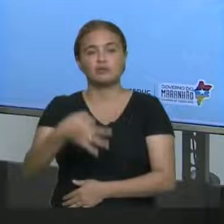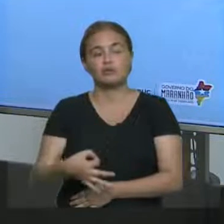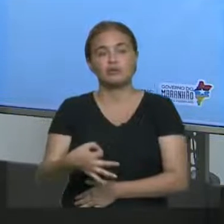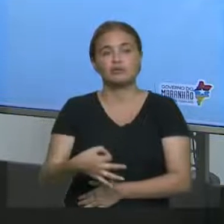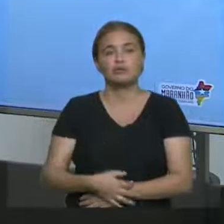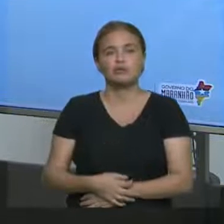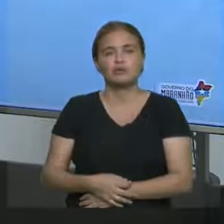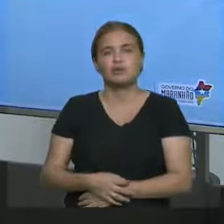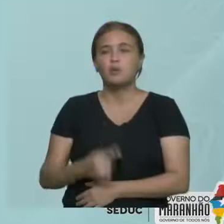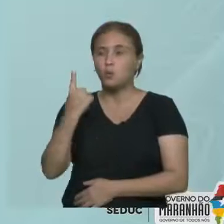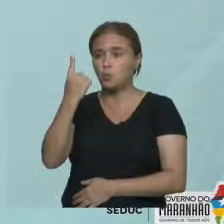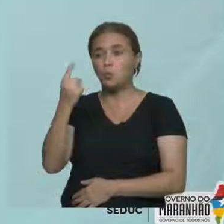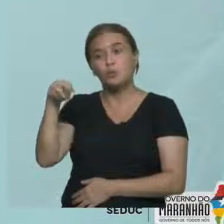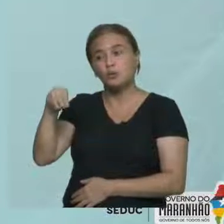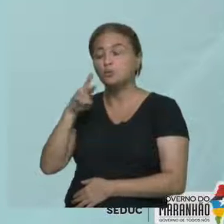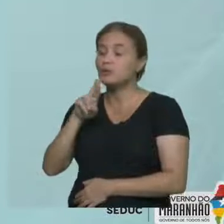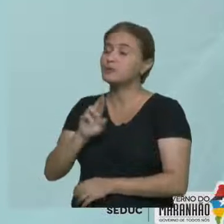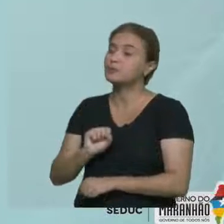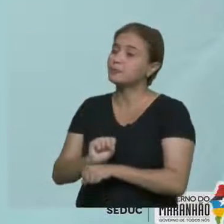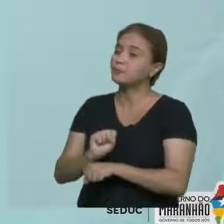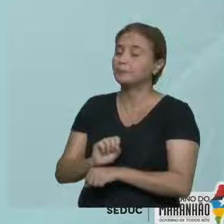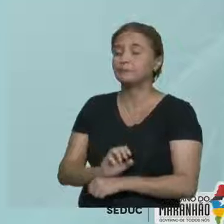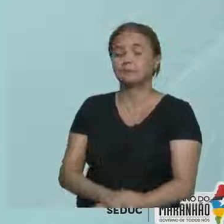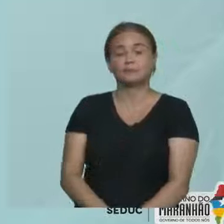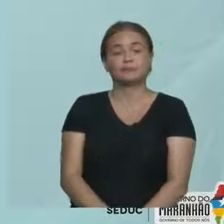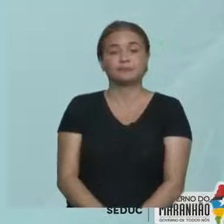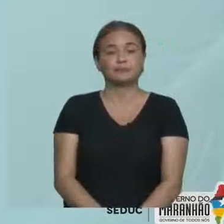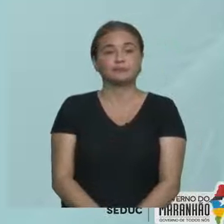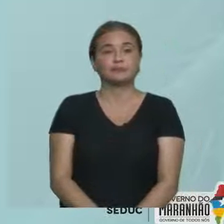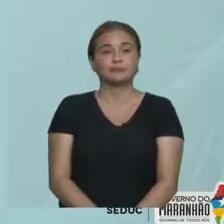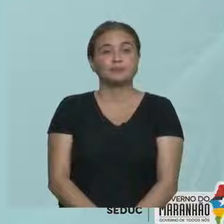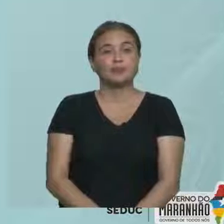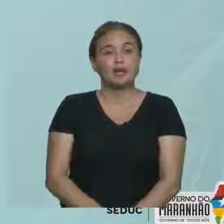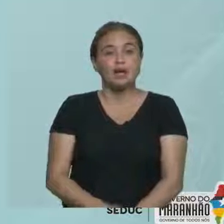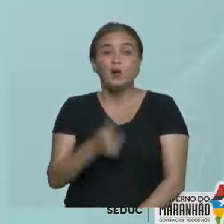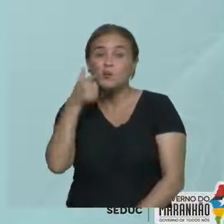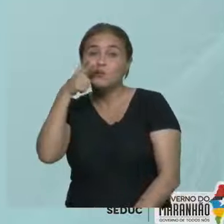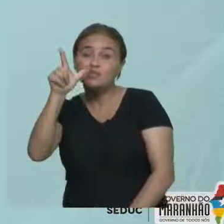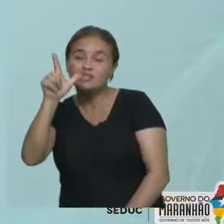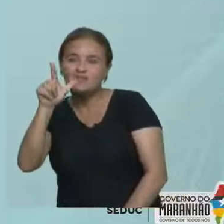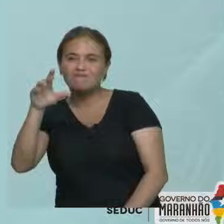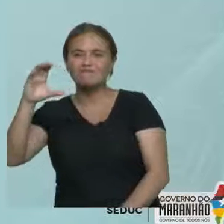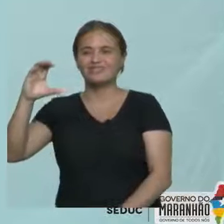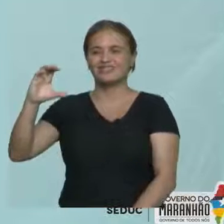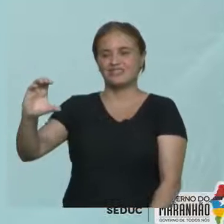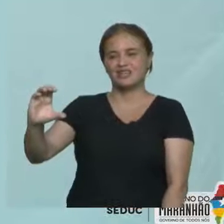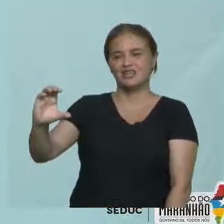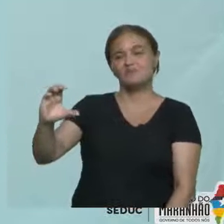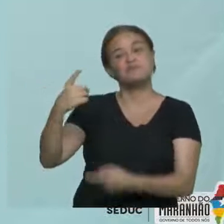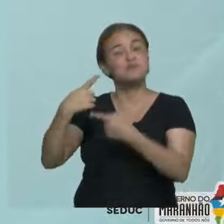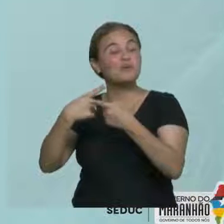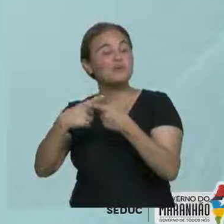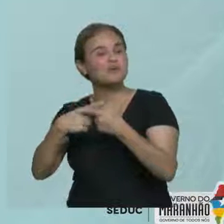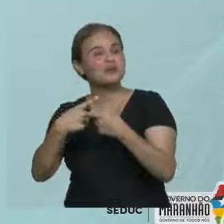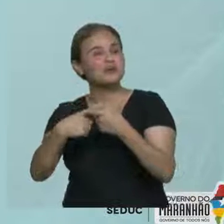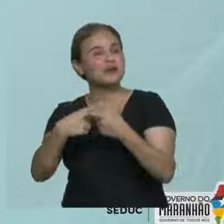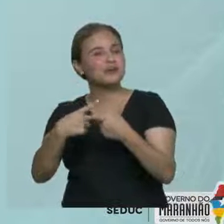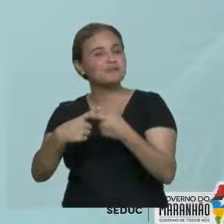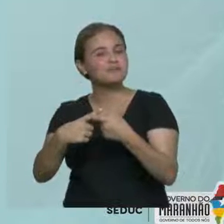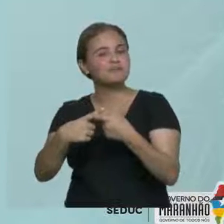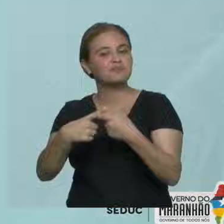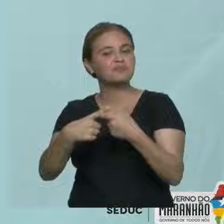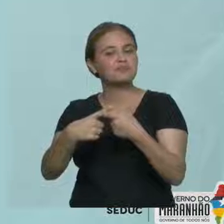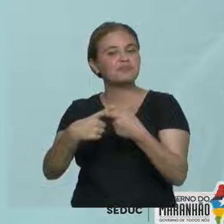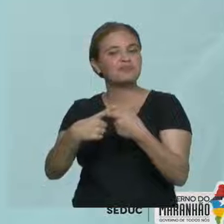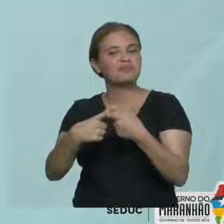Um minutinho. Então, a opção correta acertou quem disse a letra C. Por quê? Vamos ver a letra A.